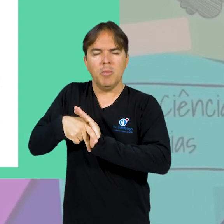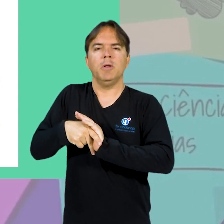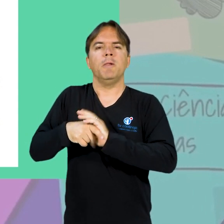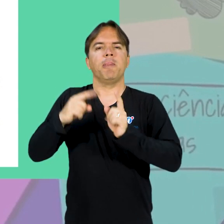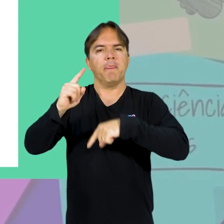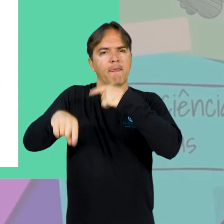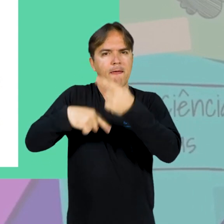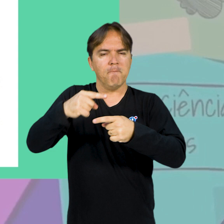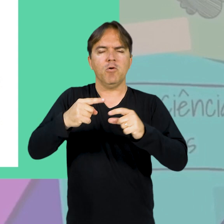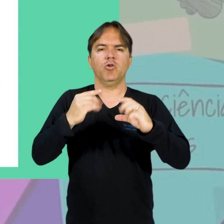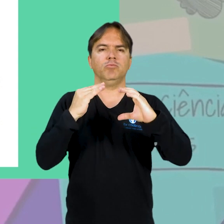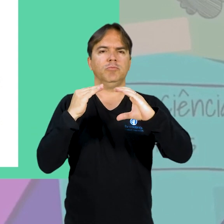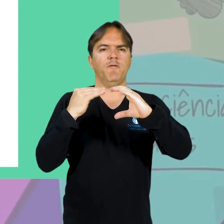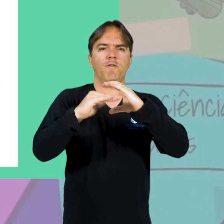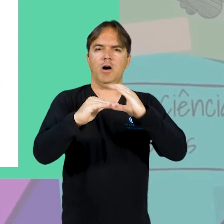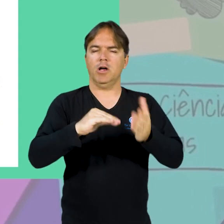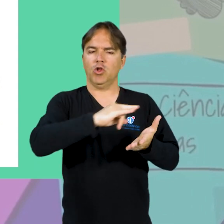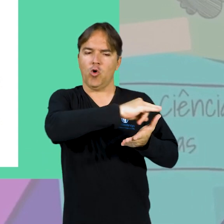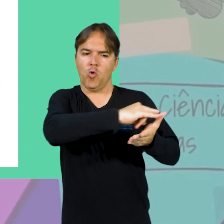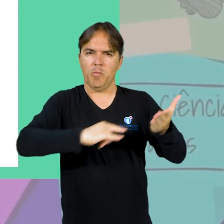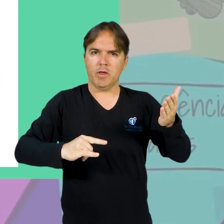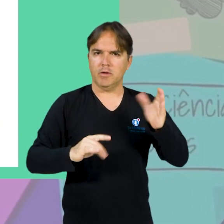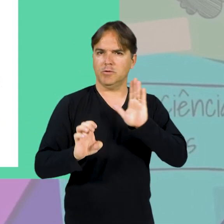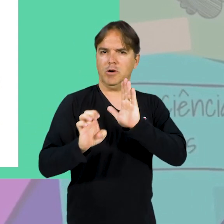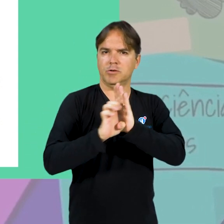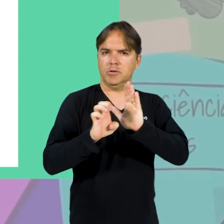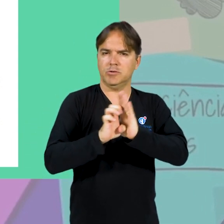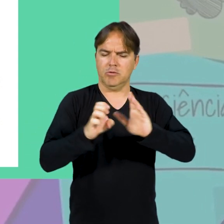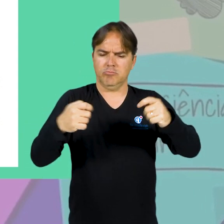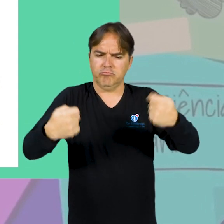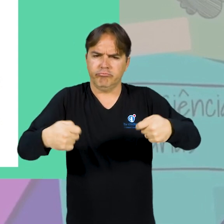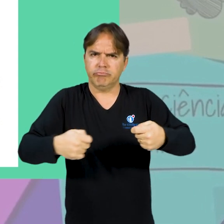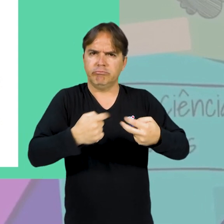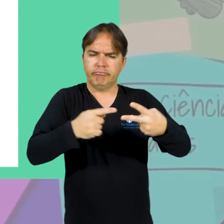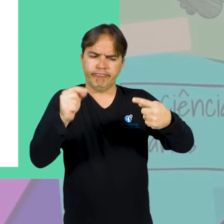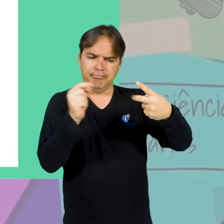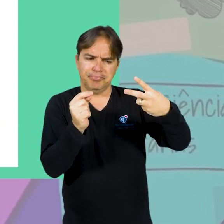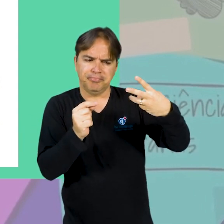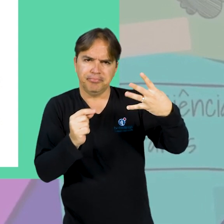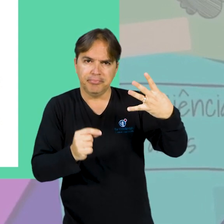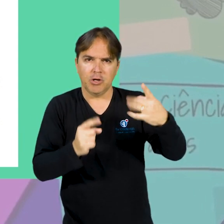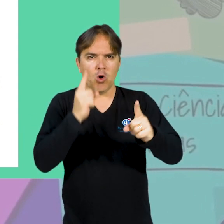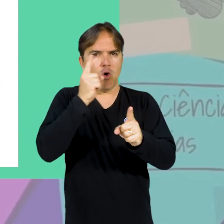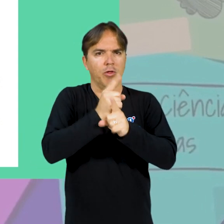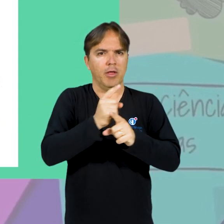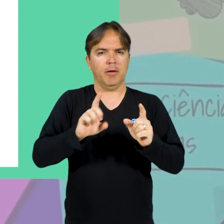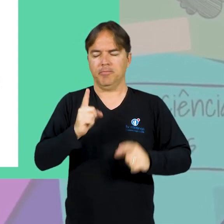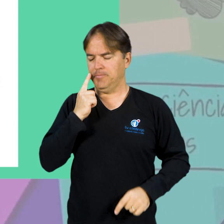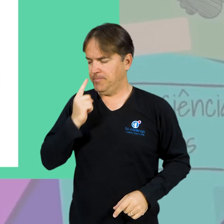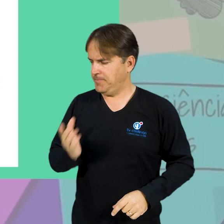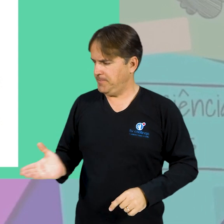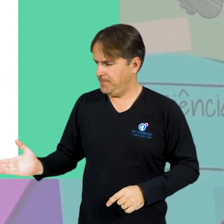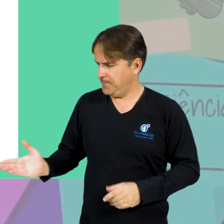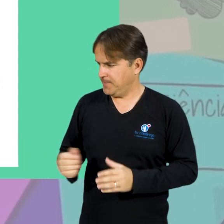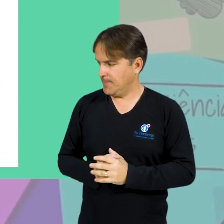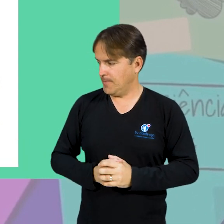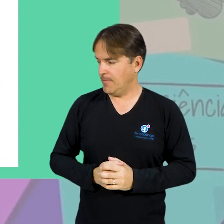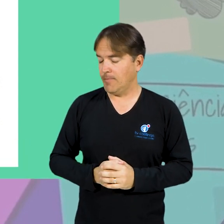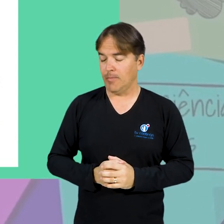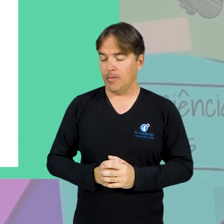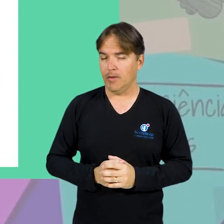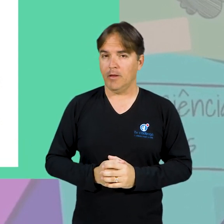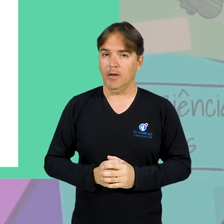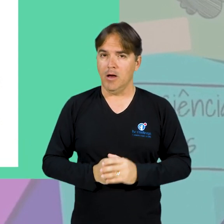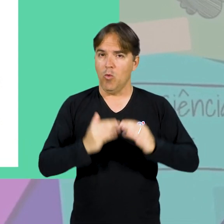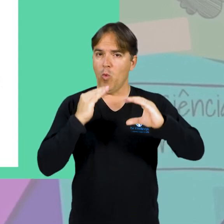devem enviar a documentação exigida no edital disponível no portais.univasf.edu.br